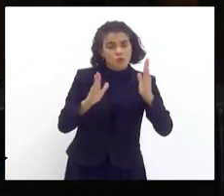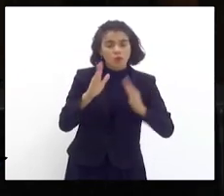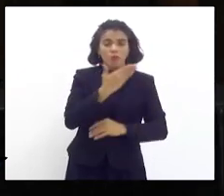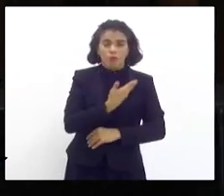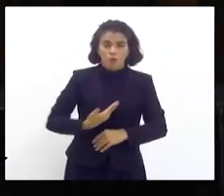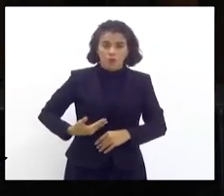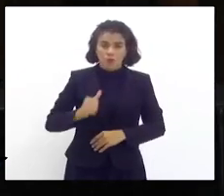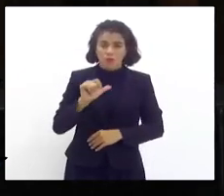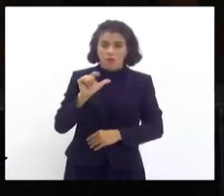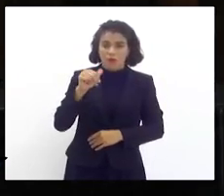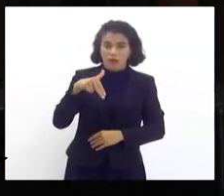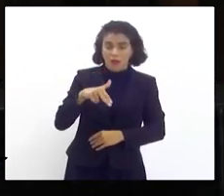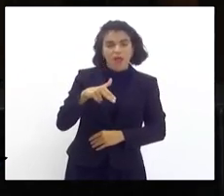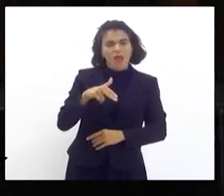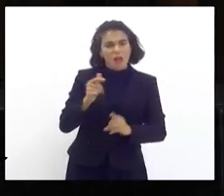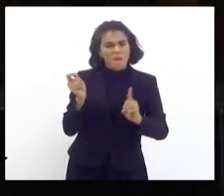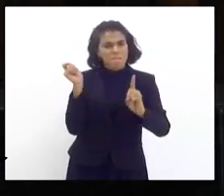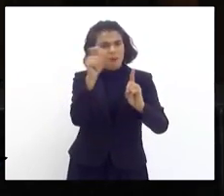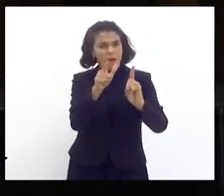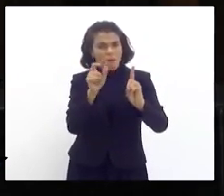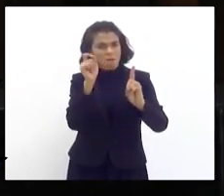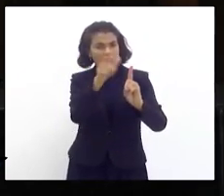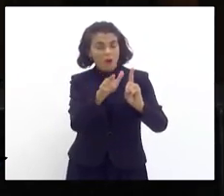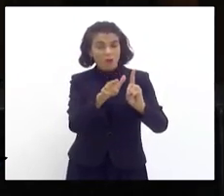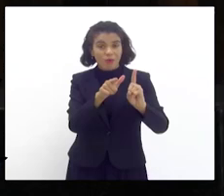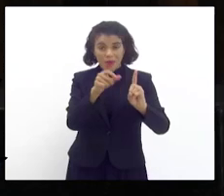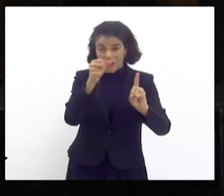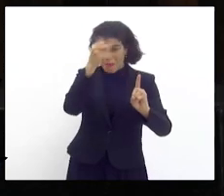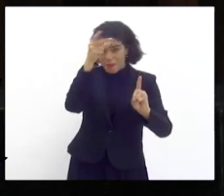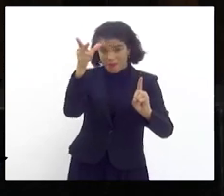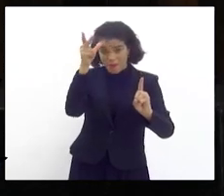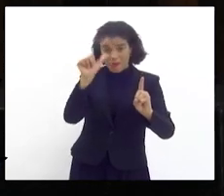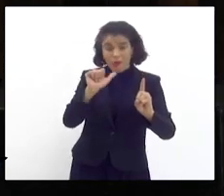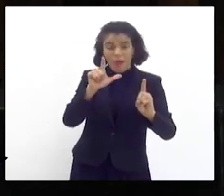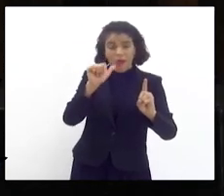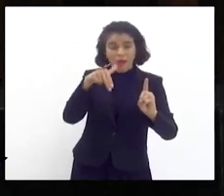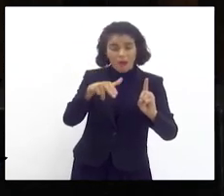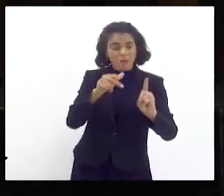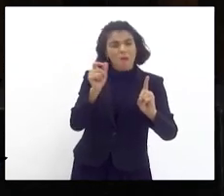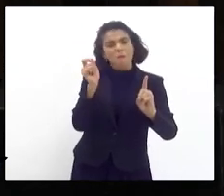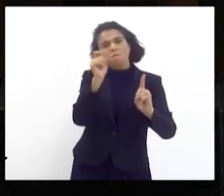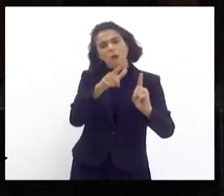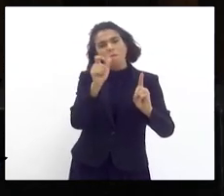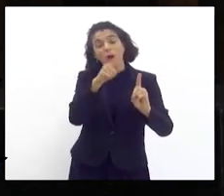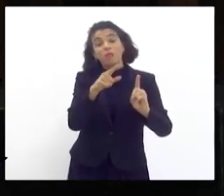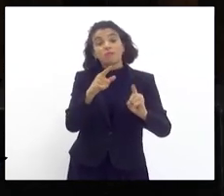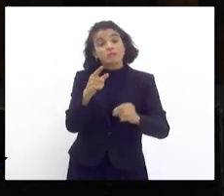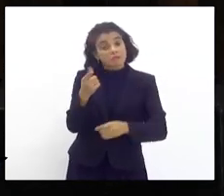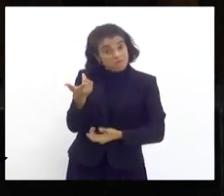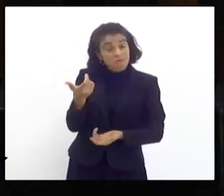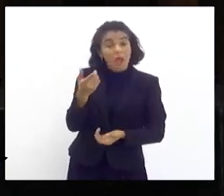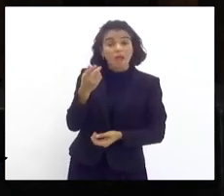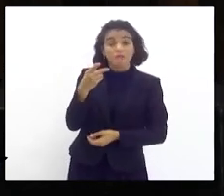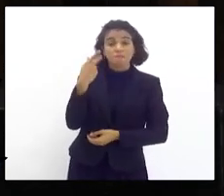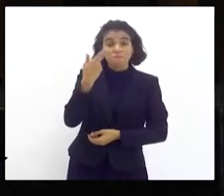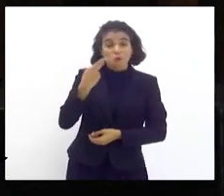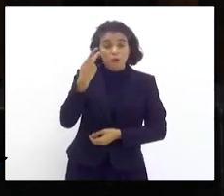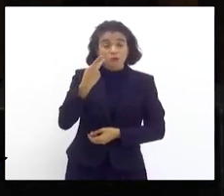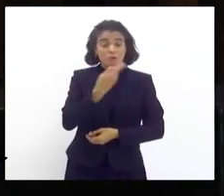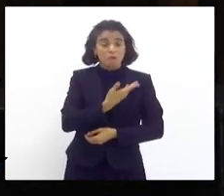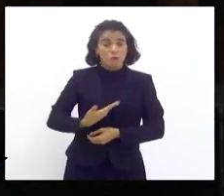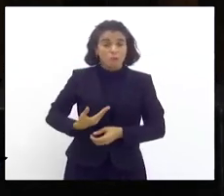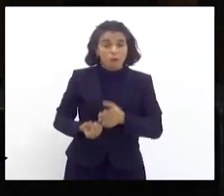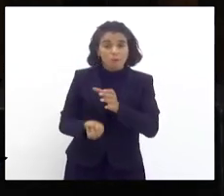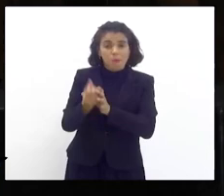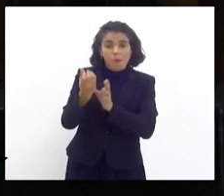que o deputado ataca o governo do prefeito Alain Bombeiro que muitas políticas públicas foram criadas e colocaram